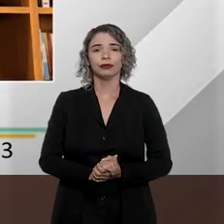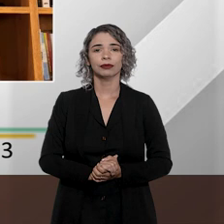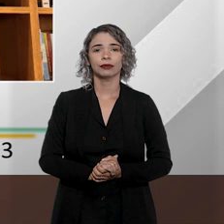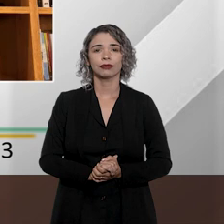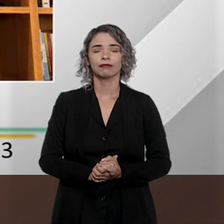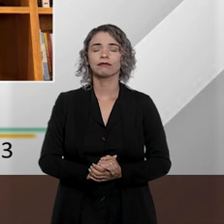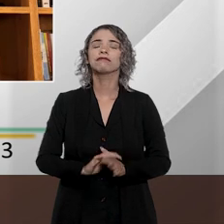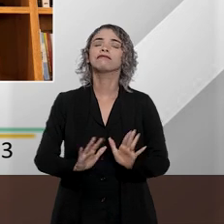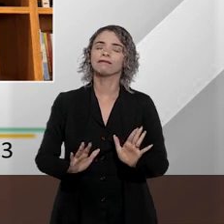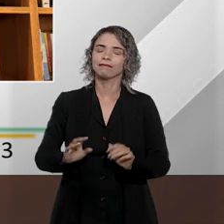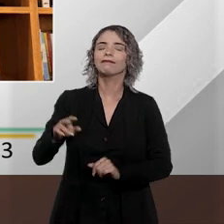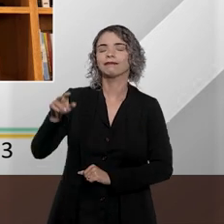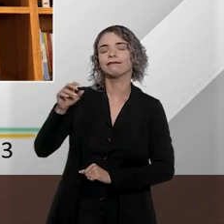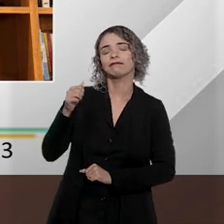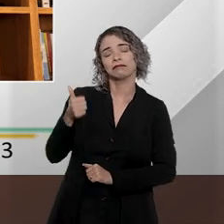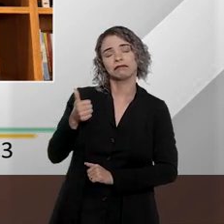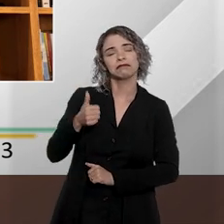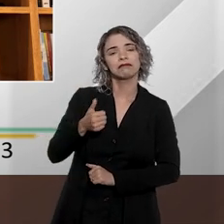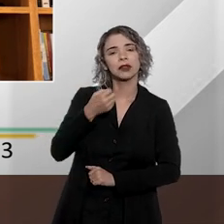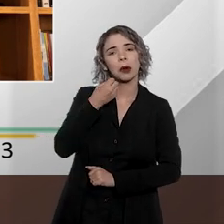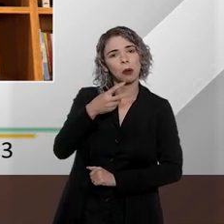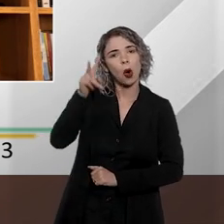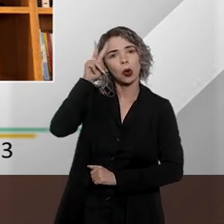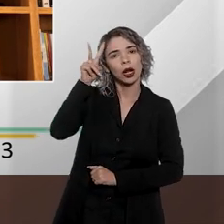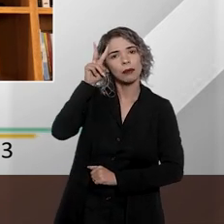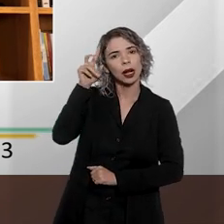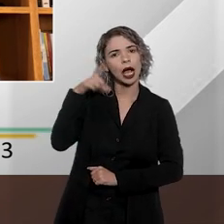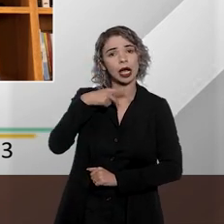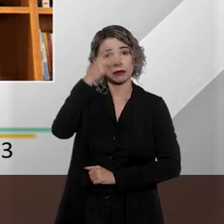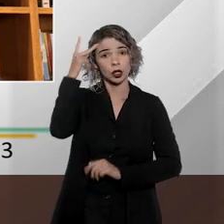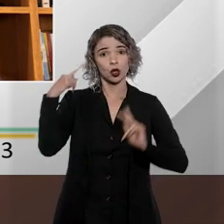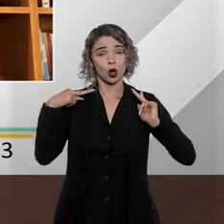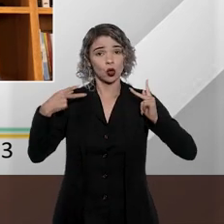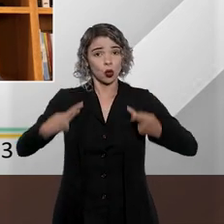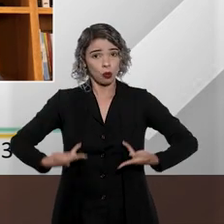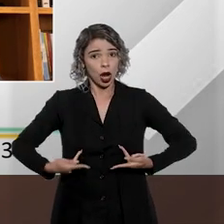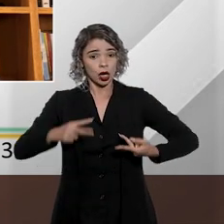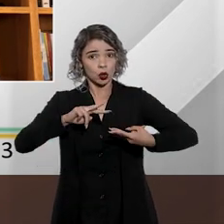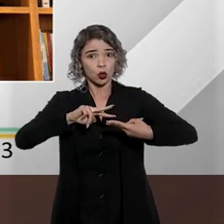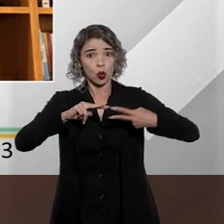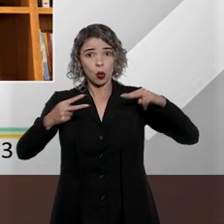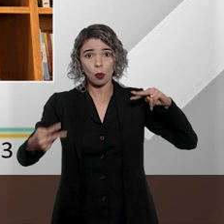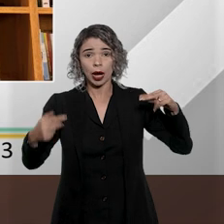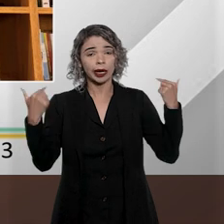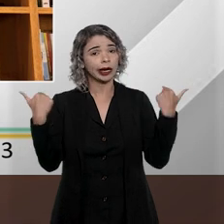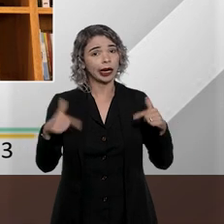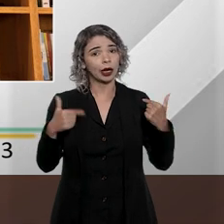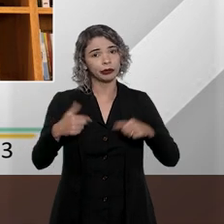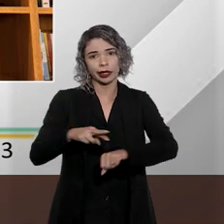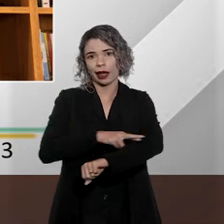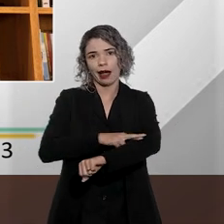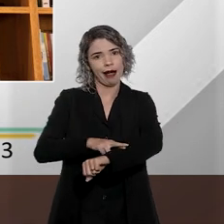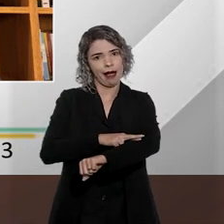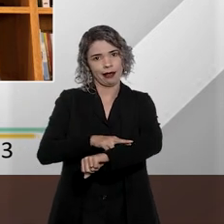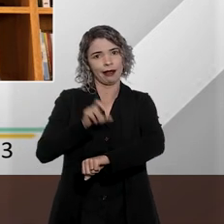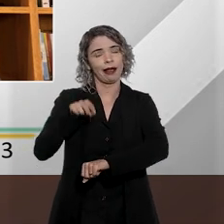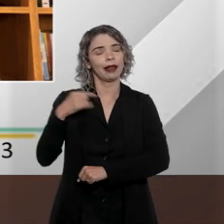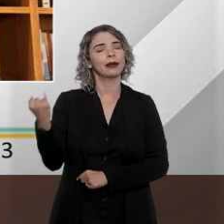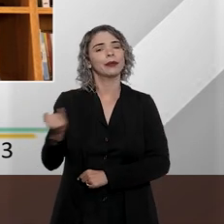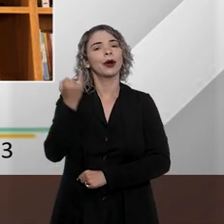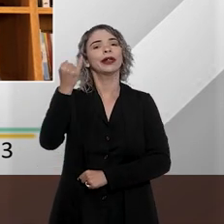Professor Fábio, bem lembrado, cientificamente falando, os seres humanos, eles não são divididos por raça, isso é sempre